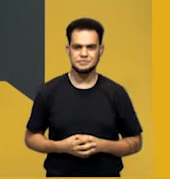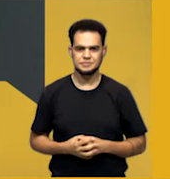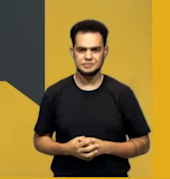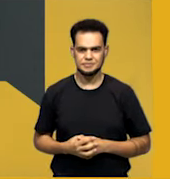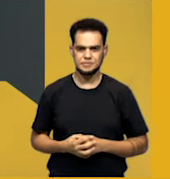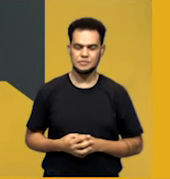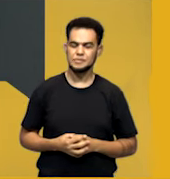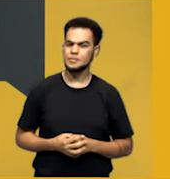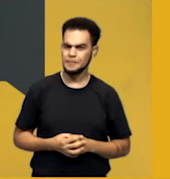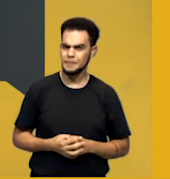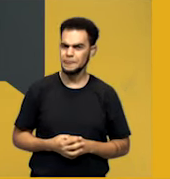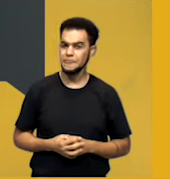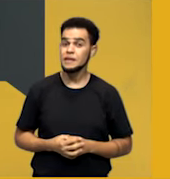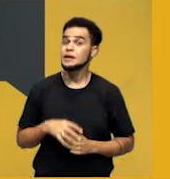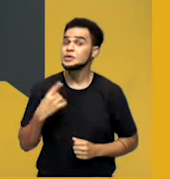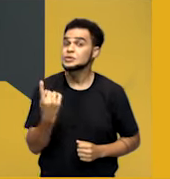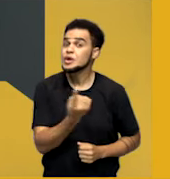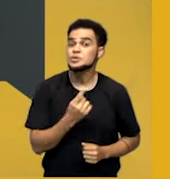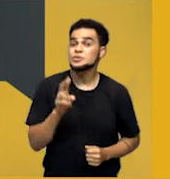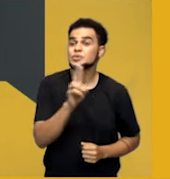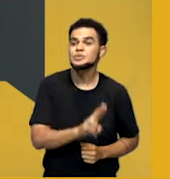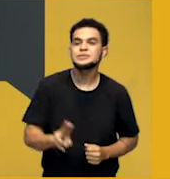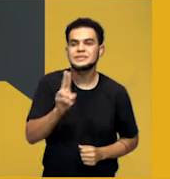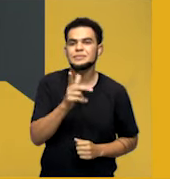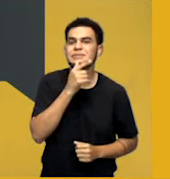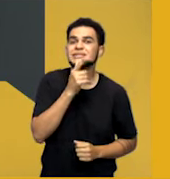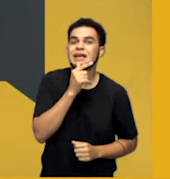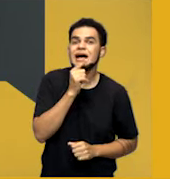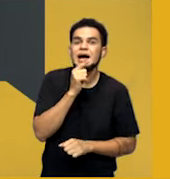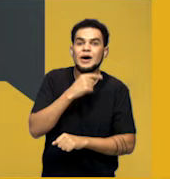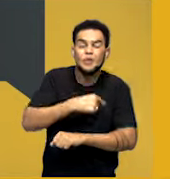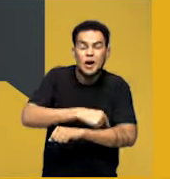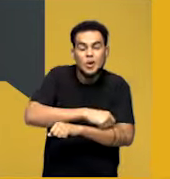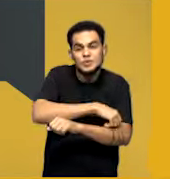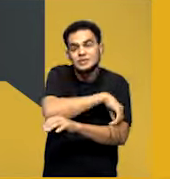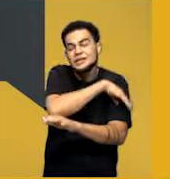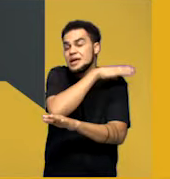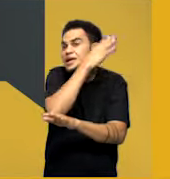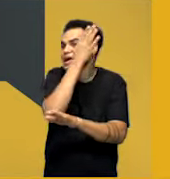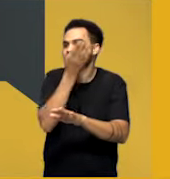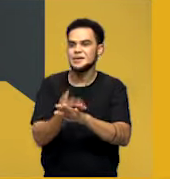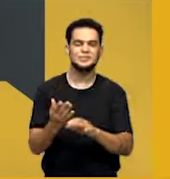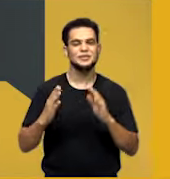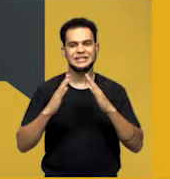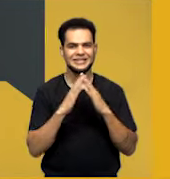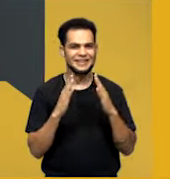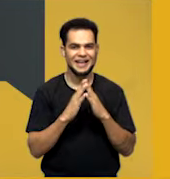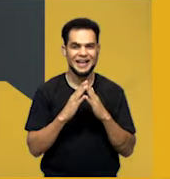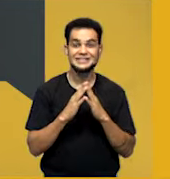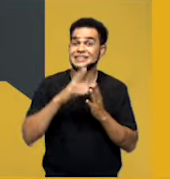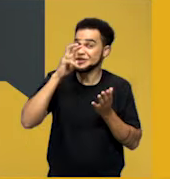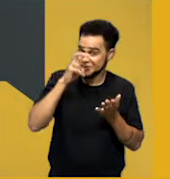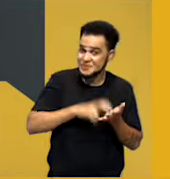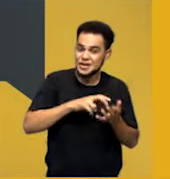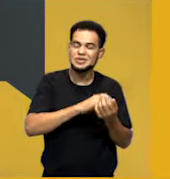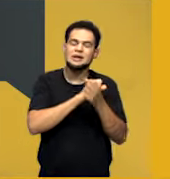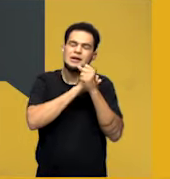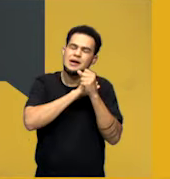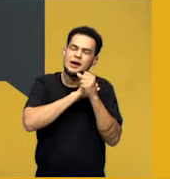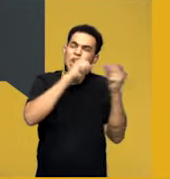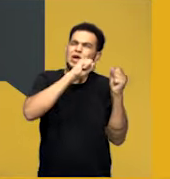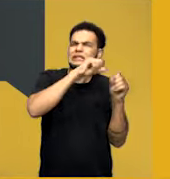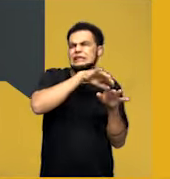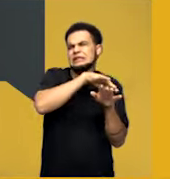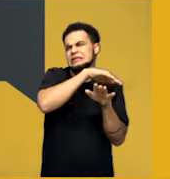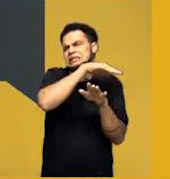Nós usamos a água o tempo todo na nossa casa. Da hora que a gente acorda até a hora de